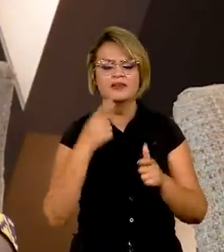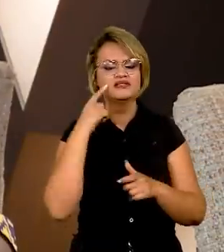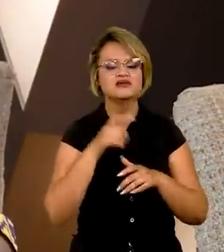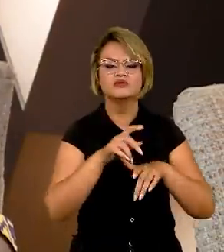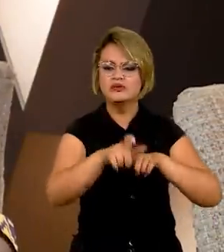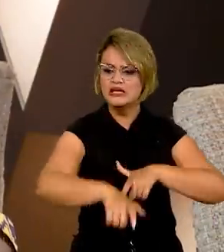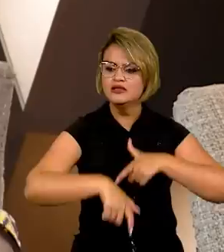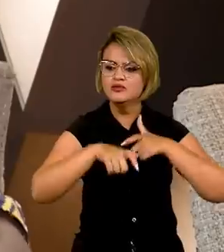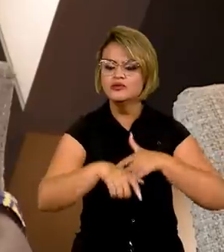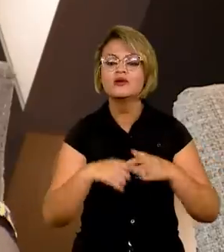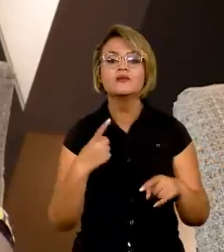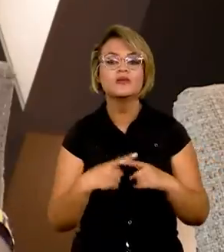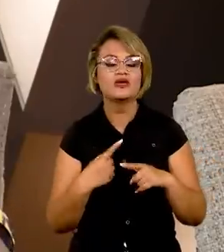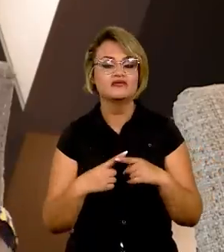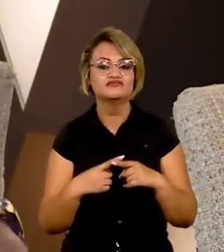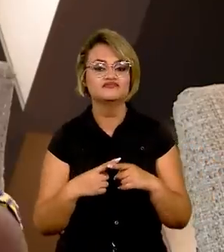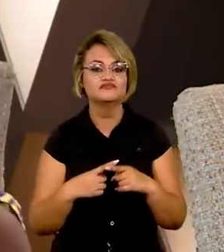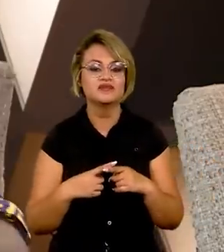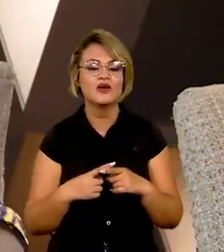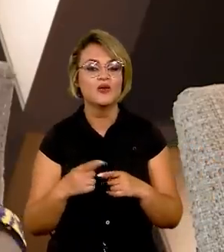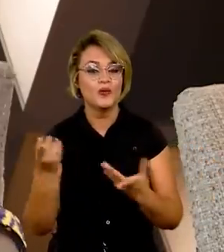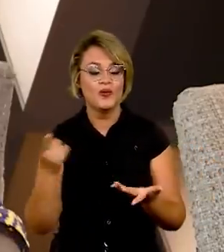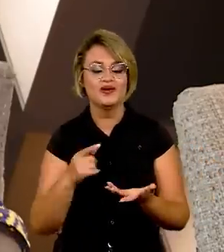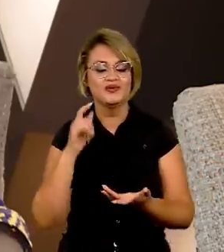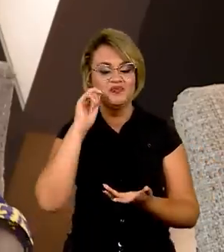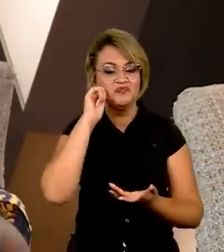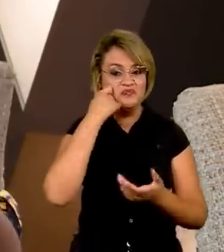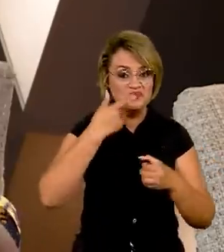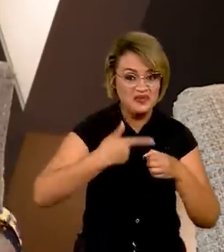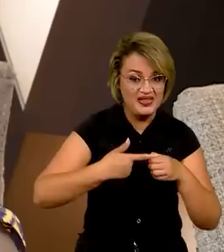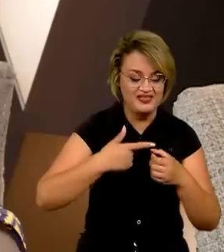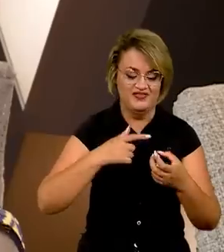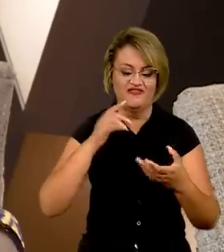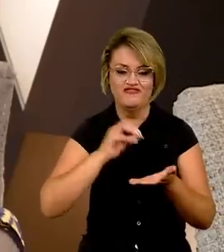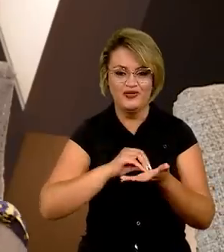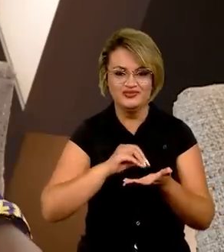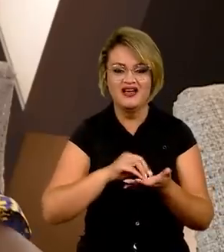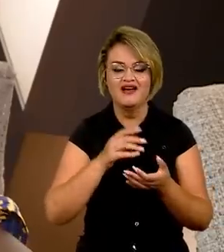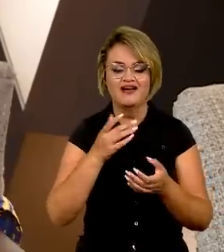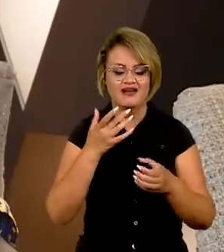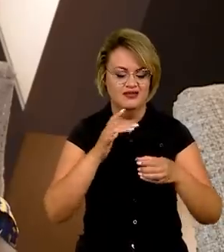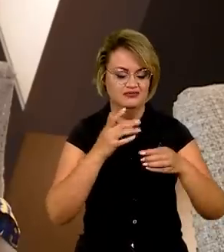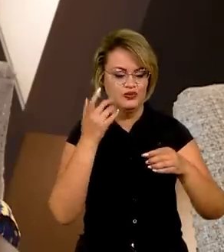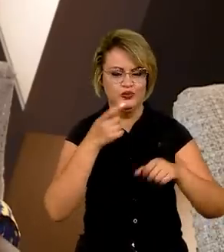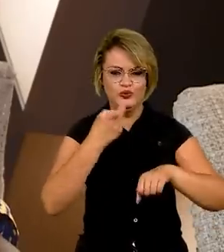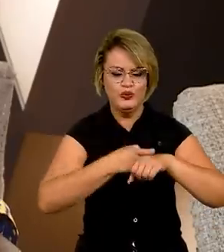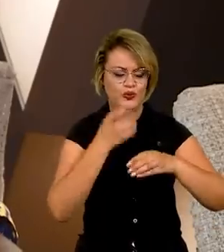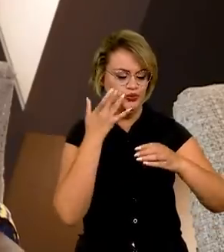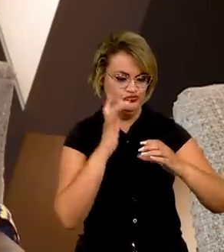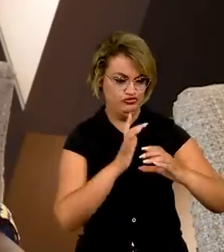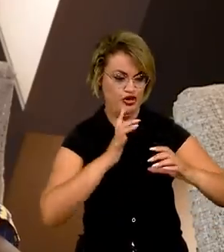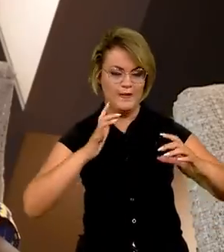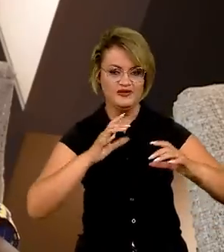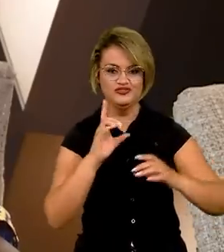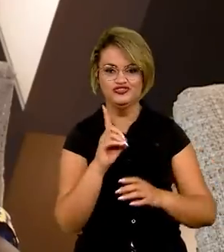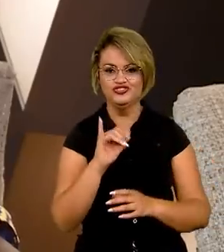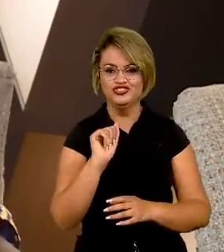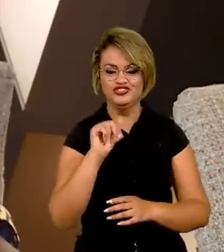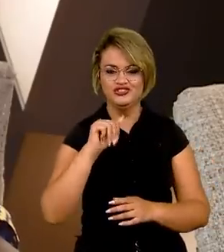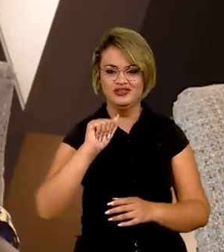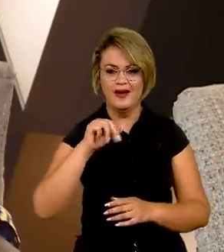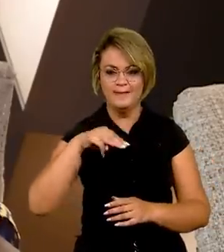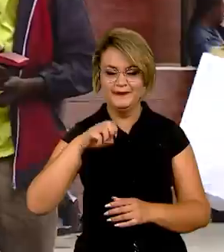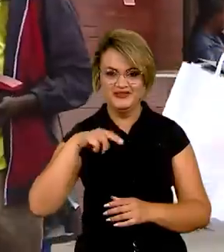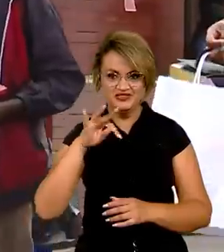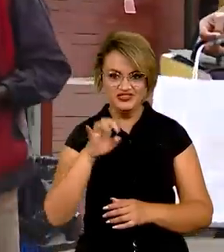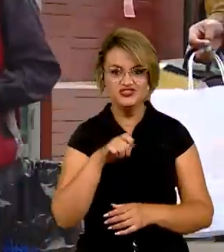agricultura, porque quando faltar o petróleo, quando faltar o diamante, Angola continuará a ter terras,